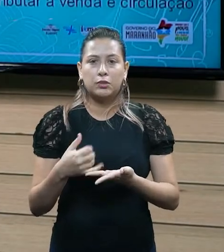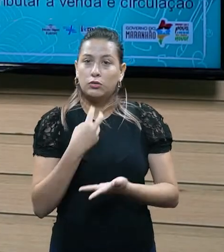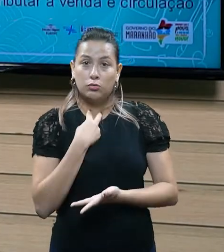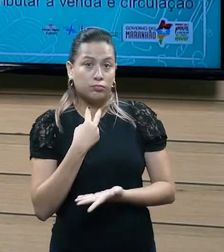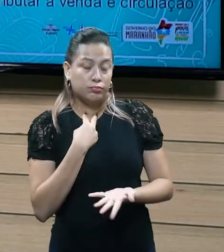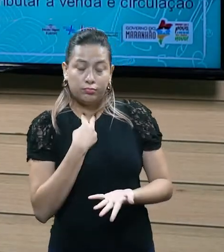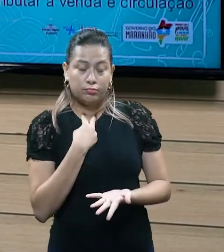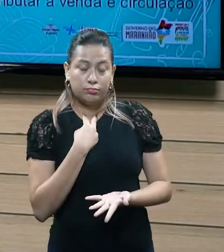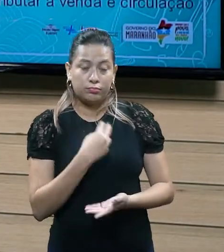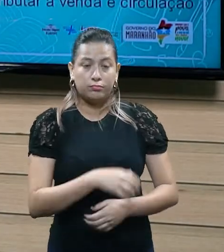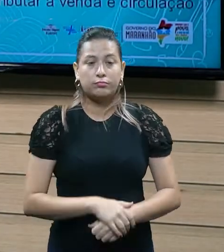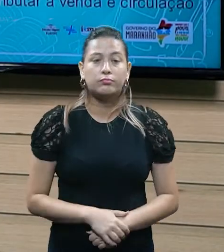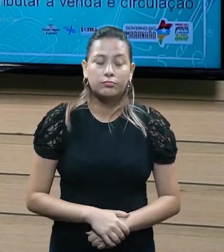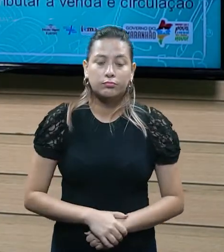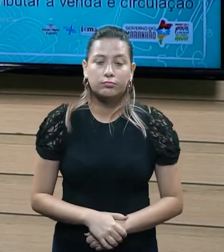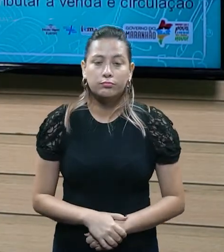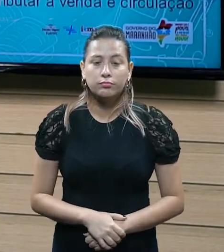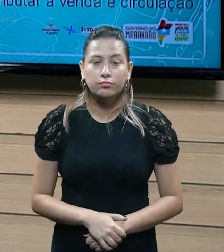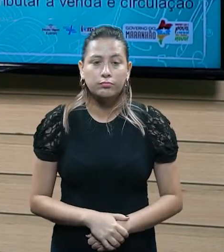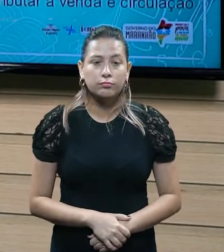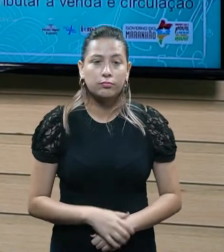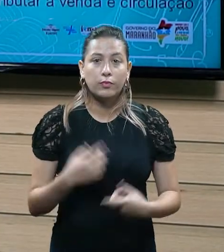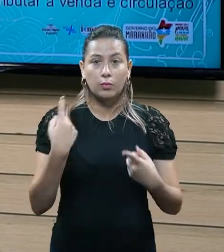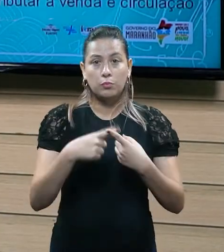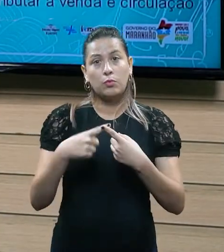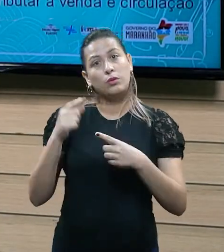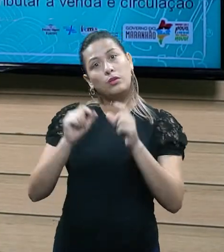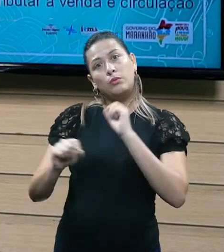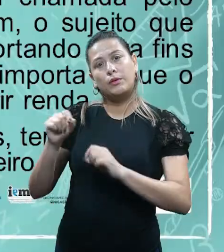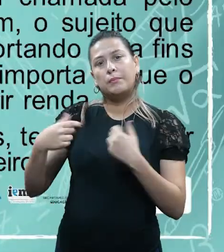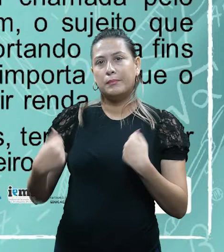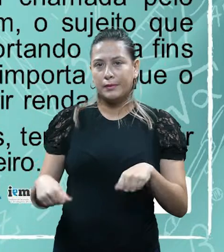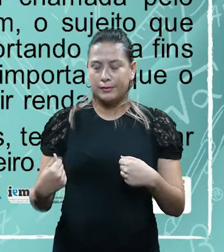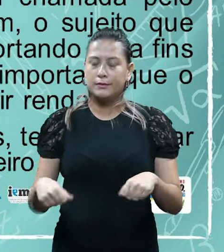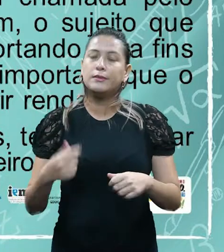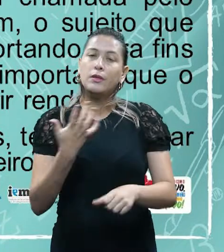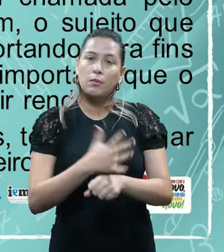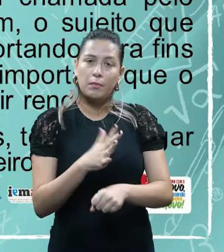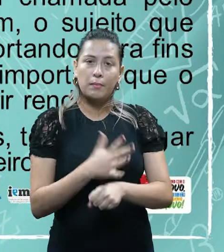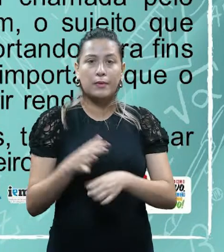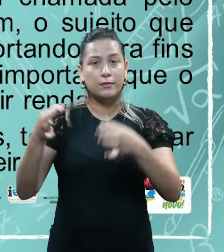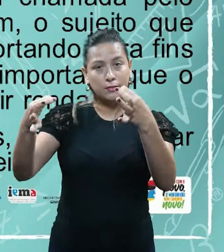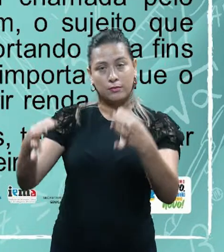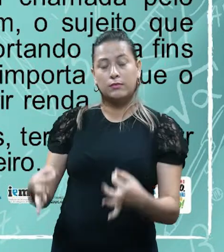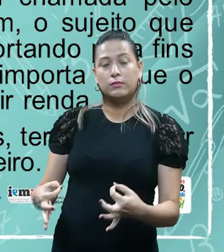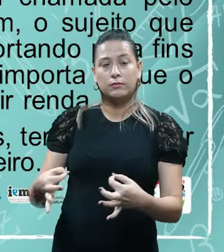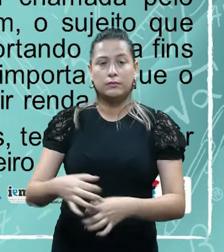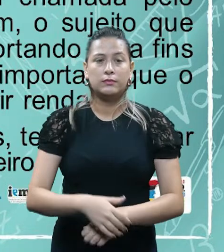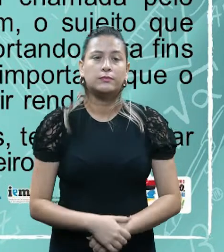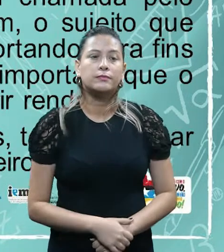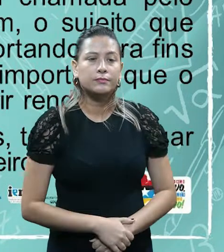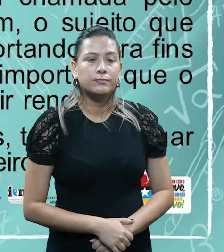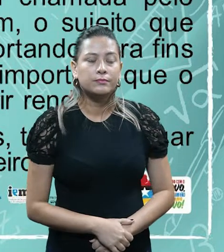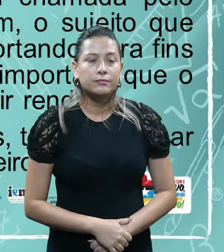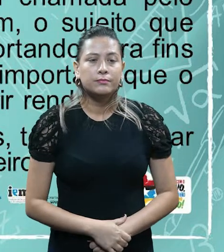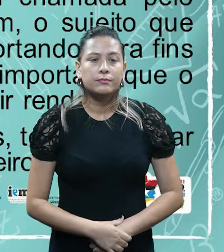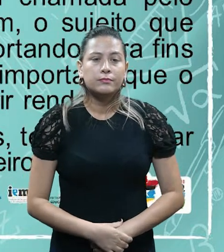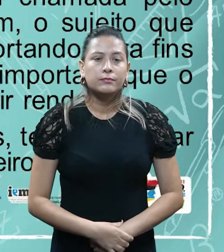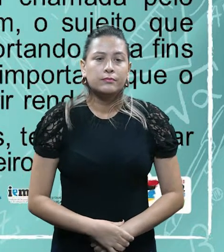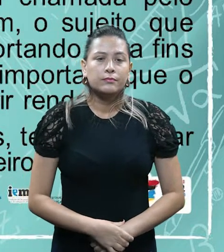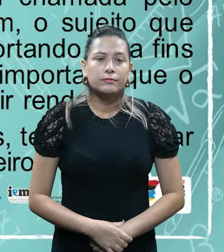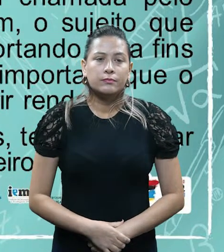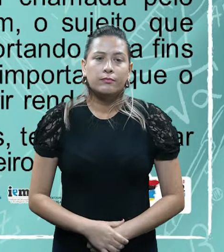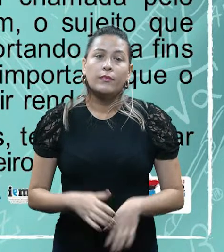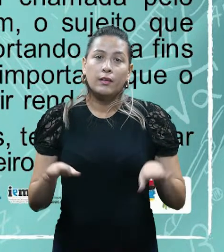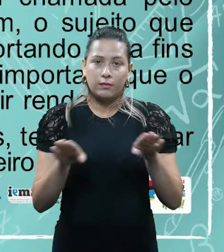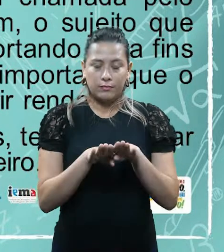O legislador, ele não pode fazer isso, né, porque o fato ele tem que ser lícito. Outra informação que a gente tem que levar em consideração é